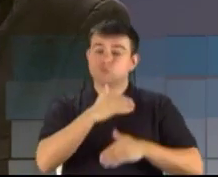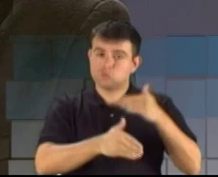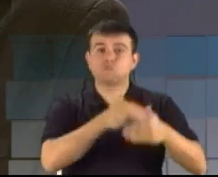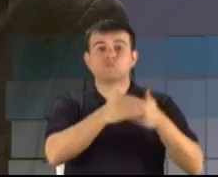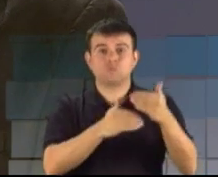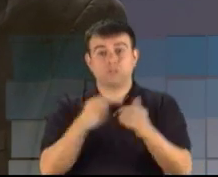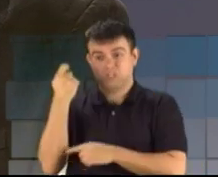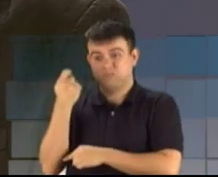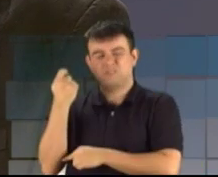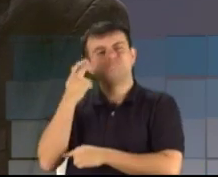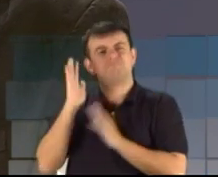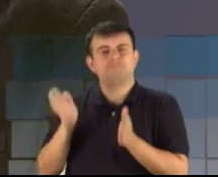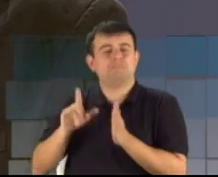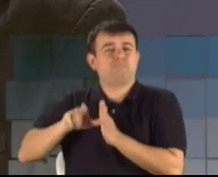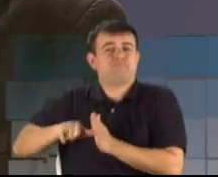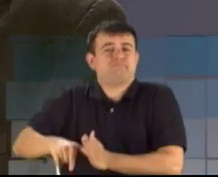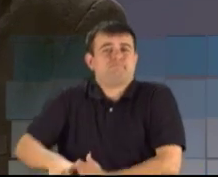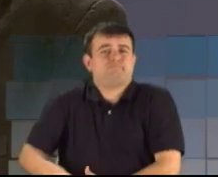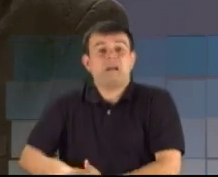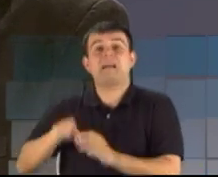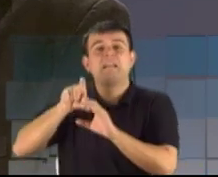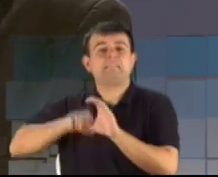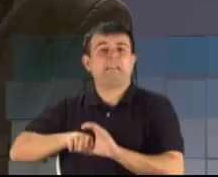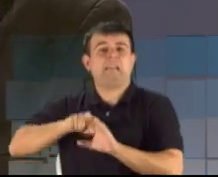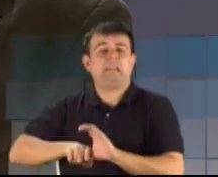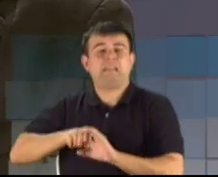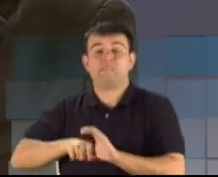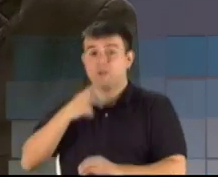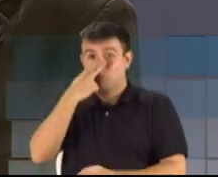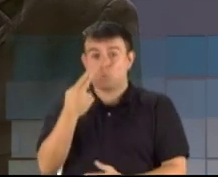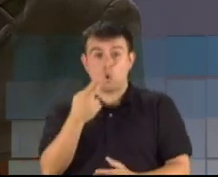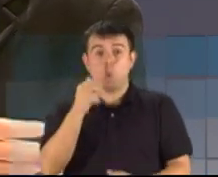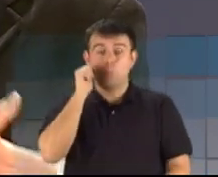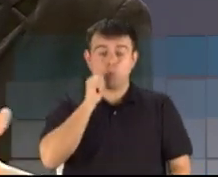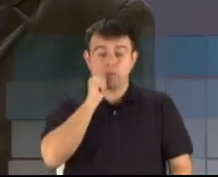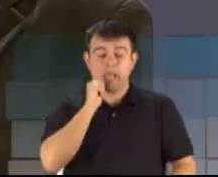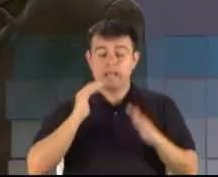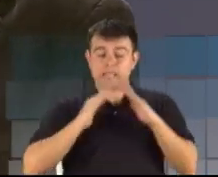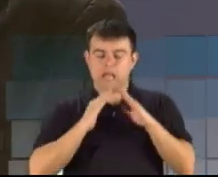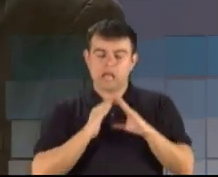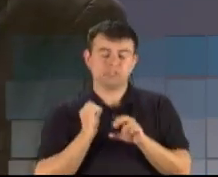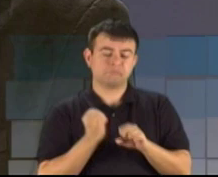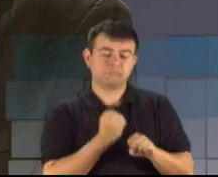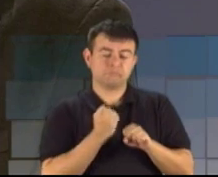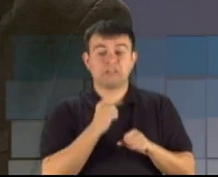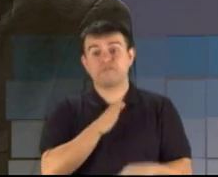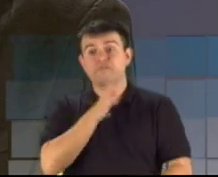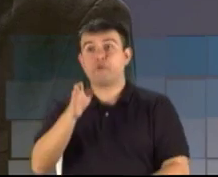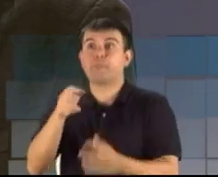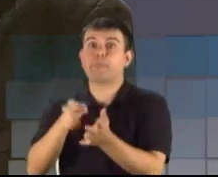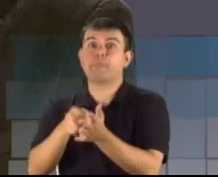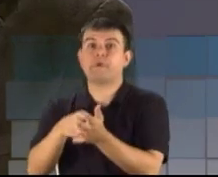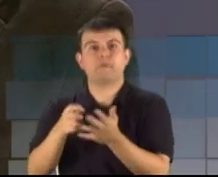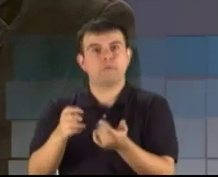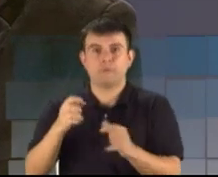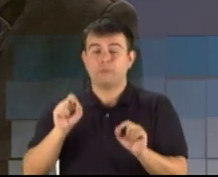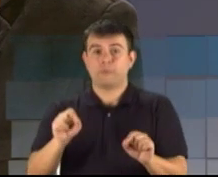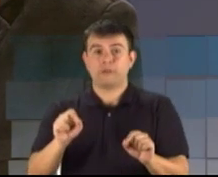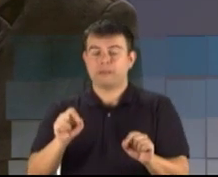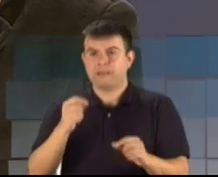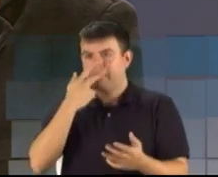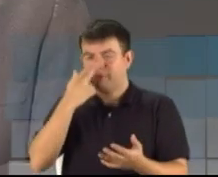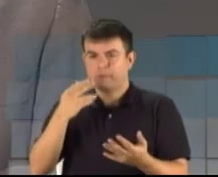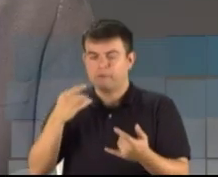atrasado, está devendo muito. É como se uma dona de casa fosse no banco. O governo atual está entrando já no cheque especial.